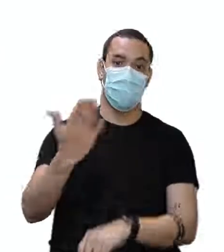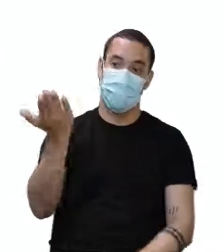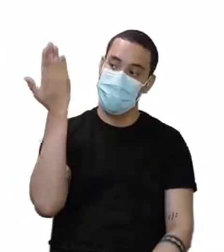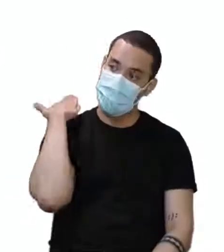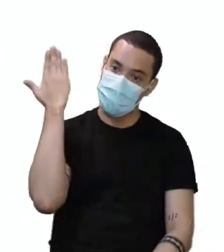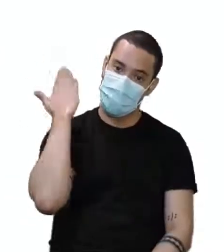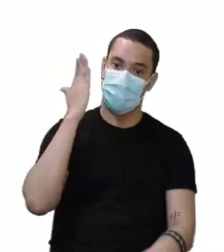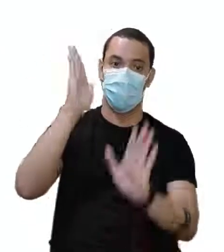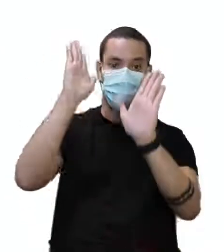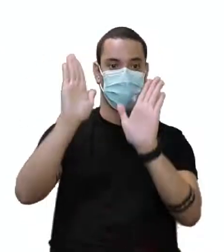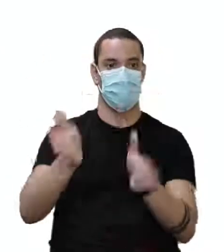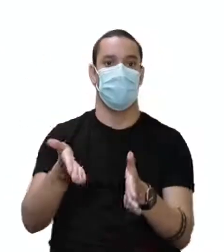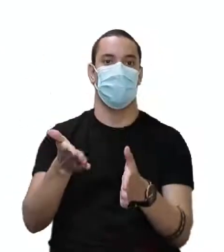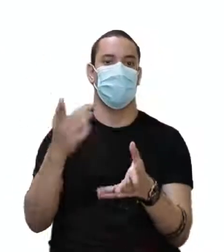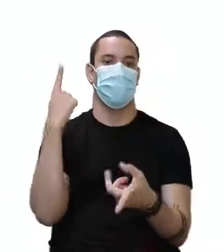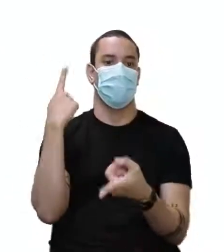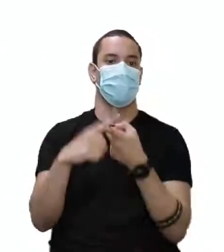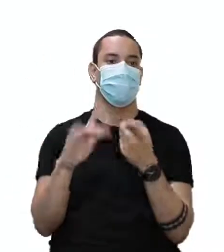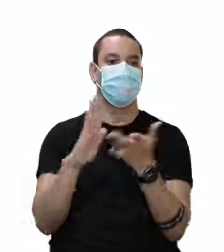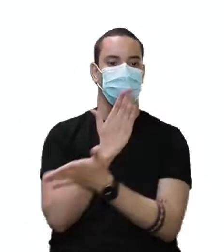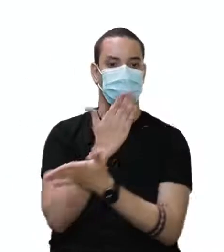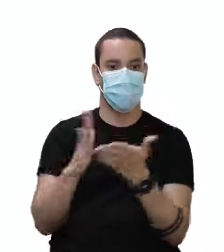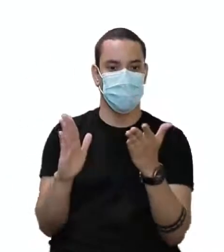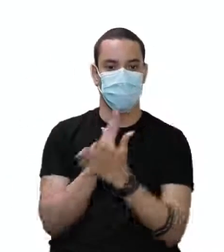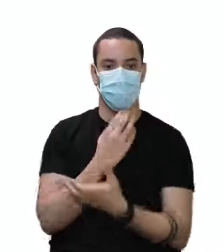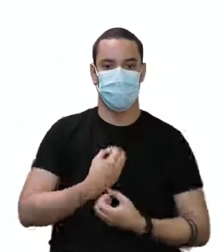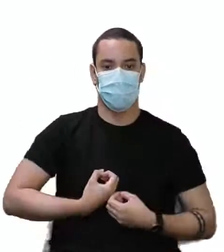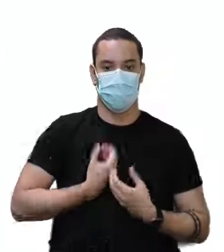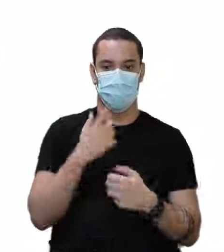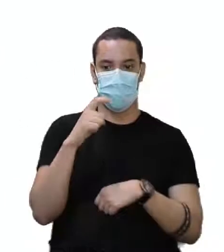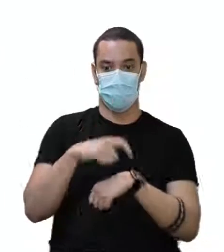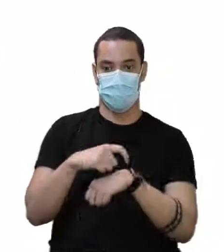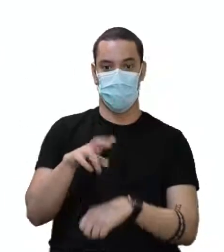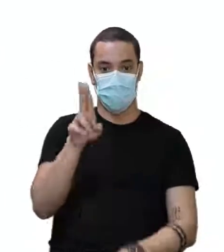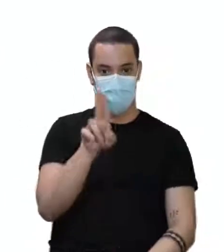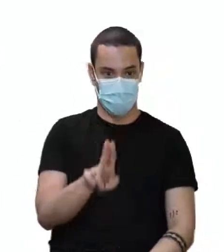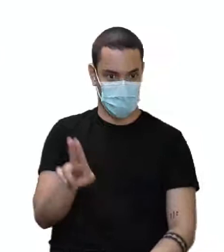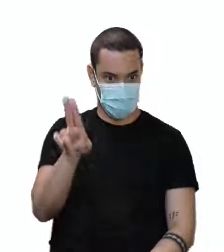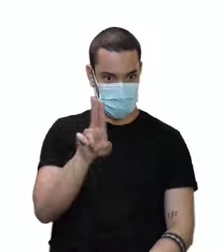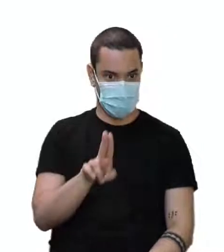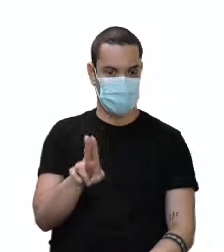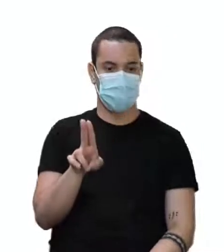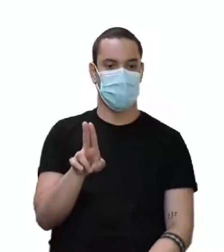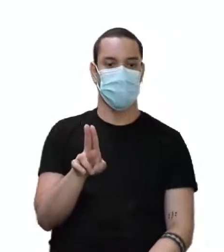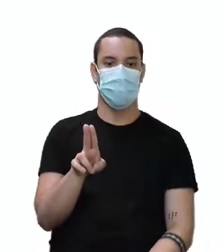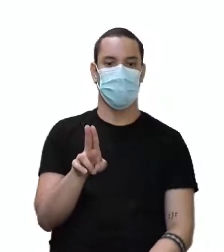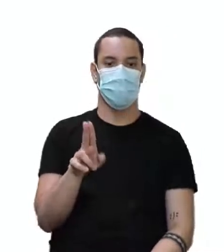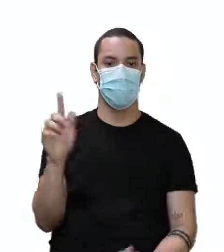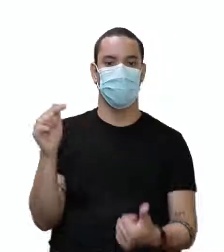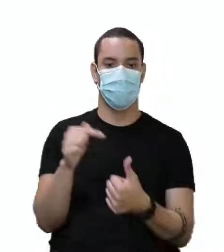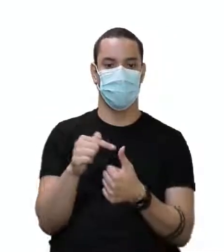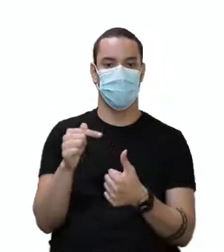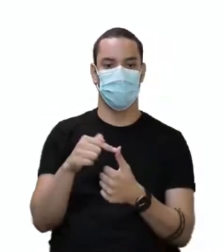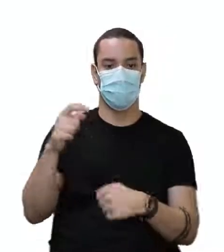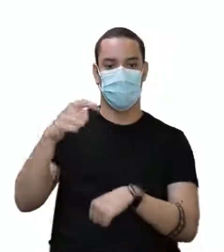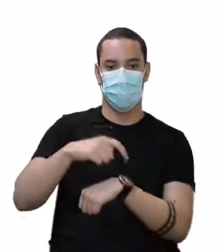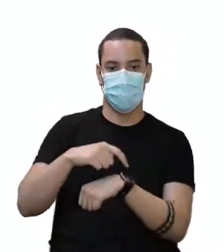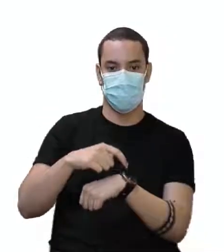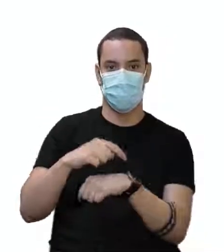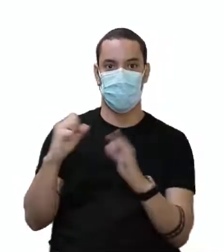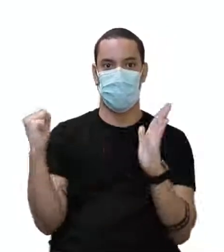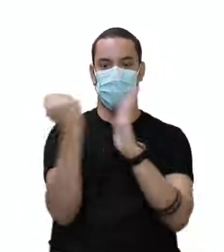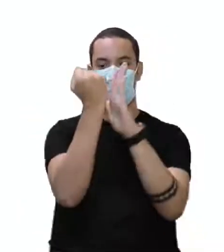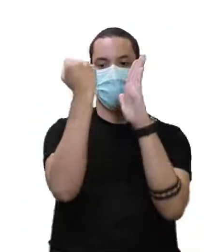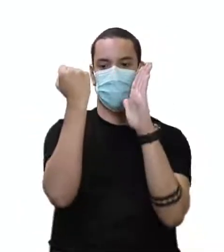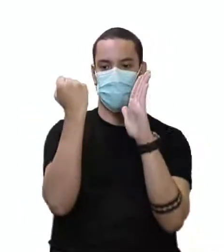passado. Algumas expressões de tempo são usadas. Expressões de tempo, aqueles time markers que